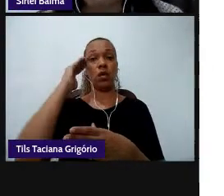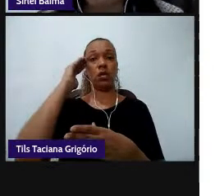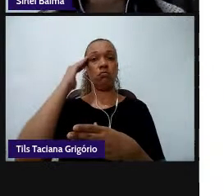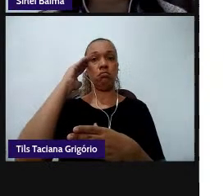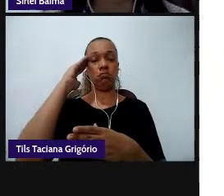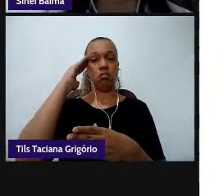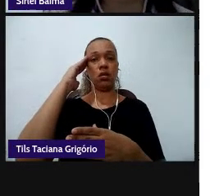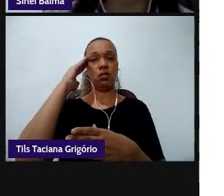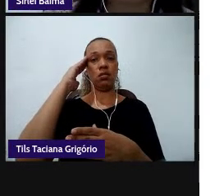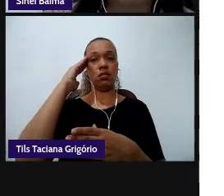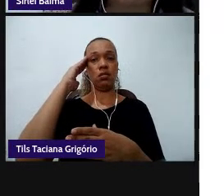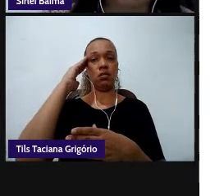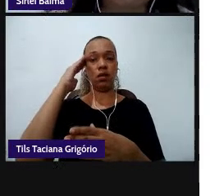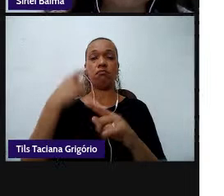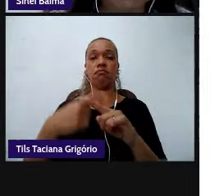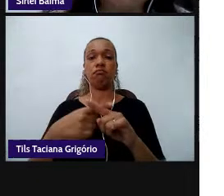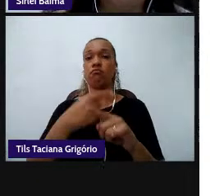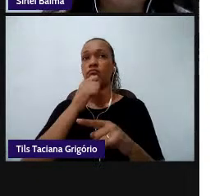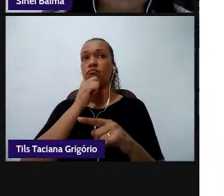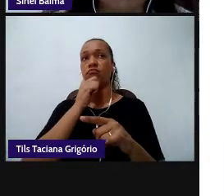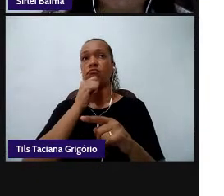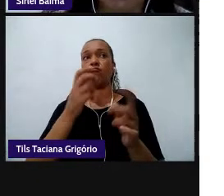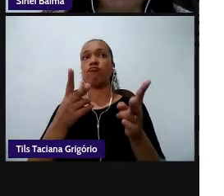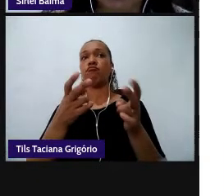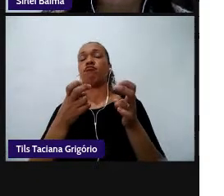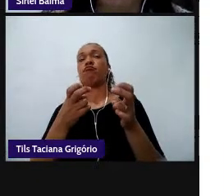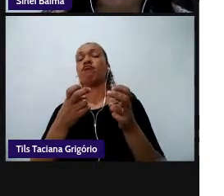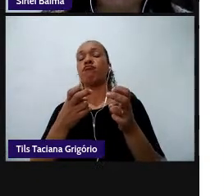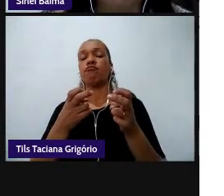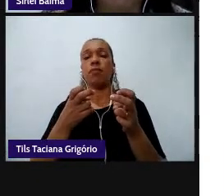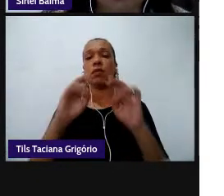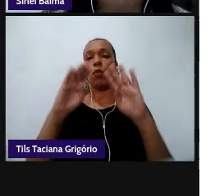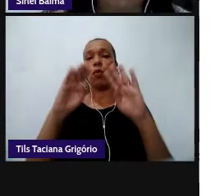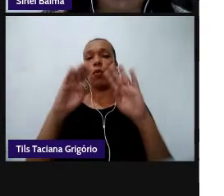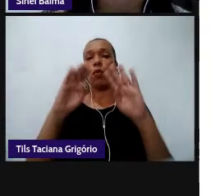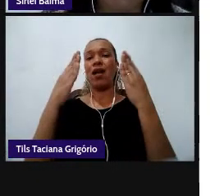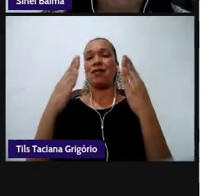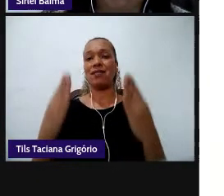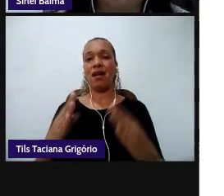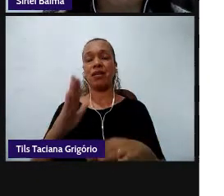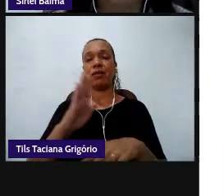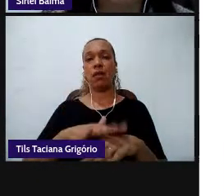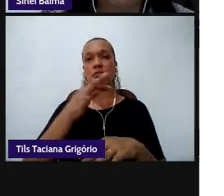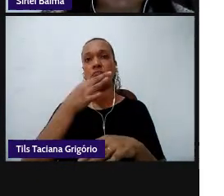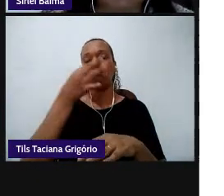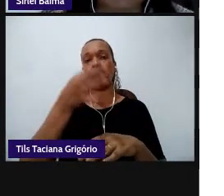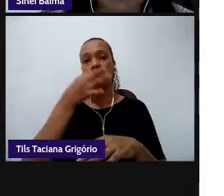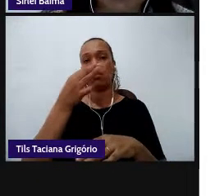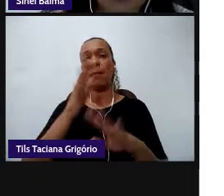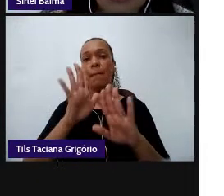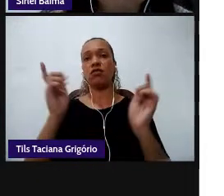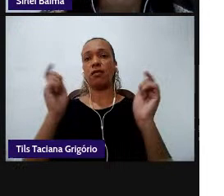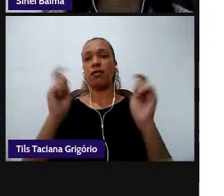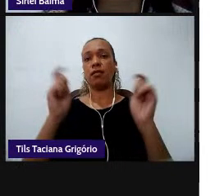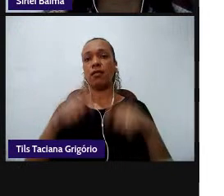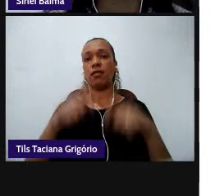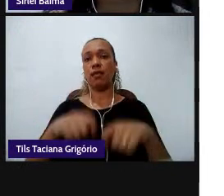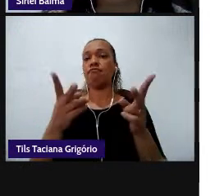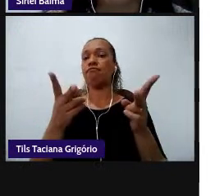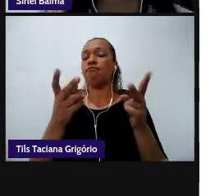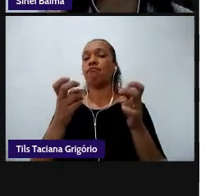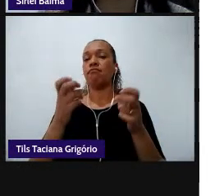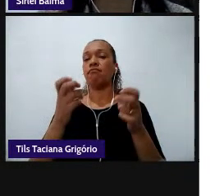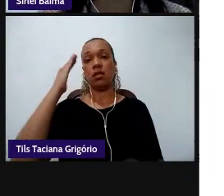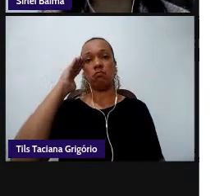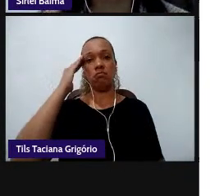não conseguiu perceber uma proposição de análise mais crítica mas a gente já consegue perceber essa compreensão